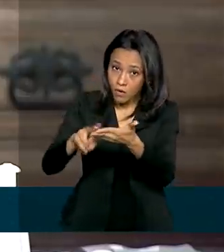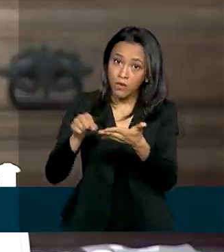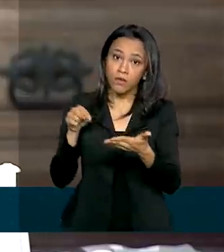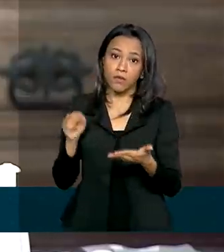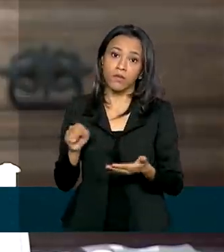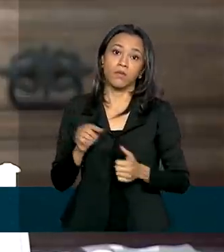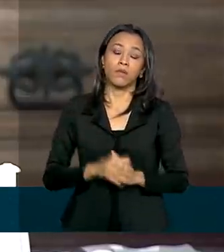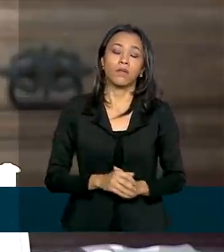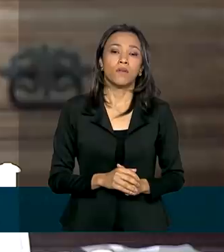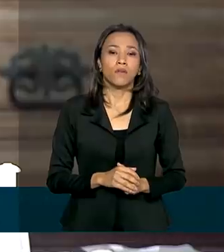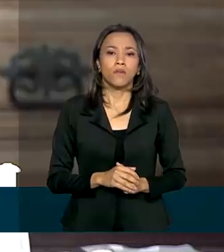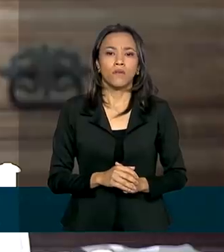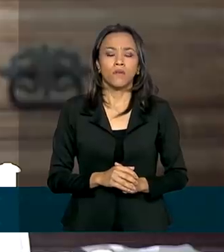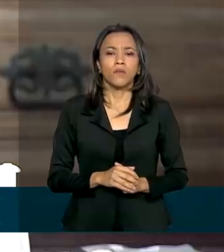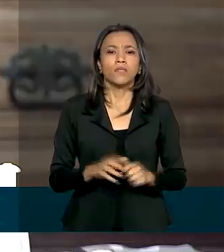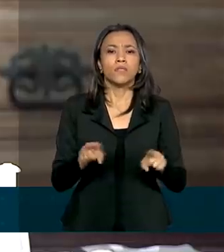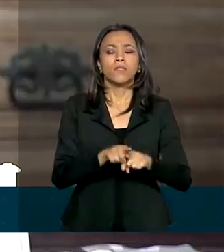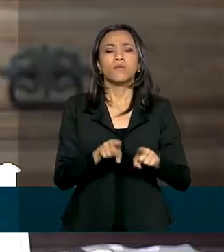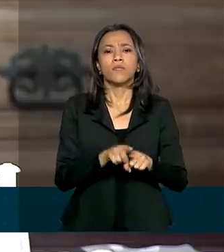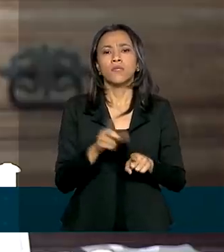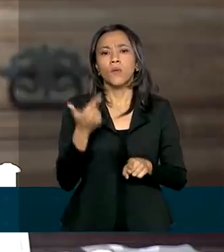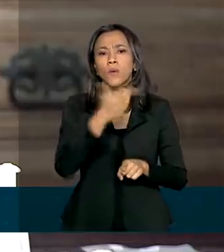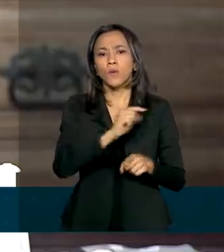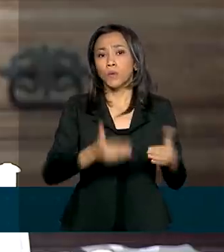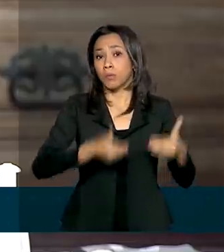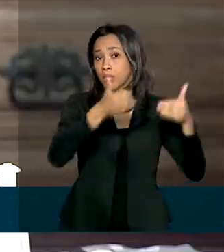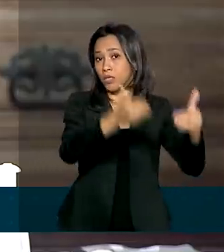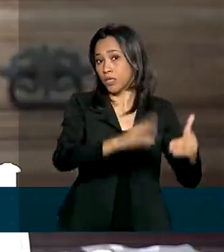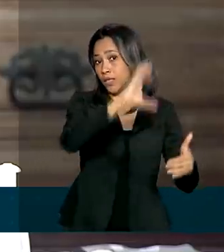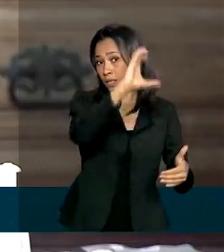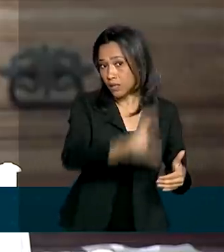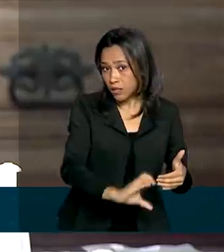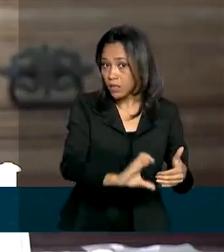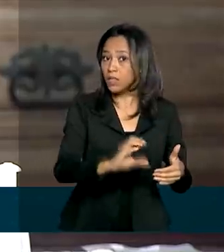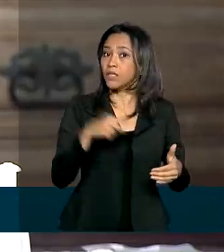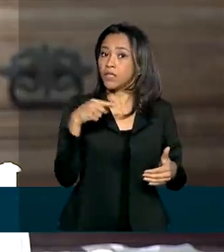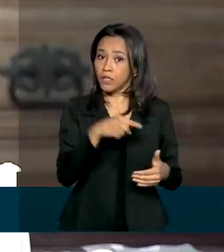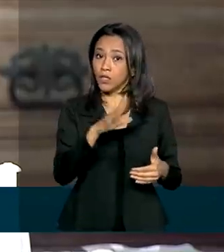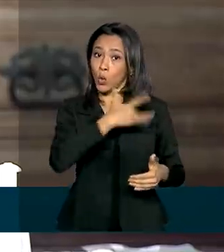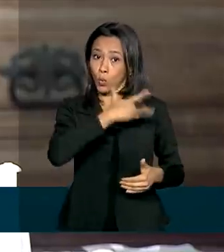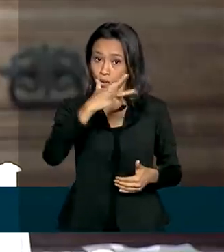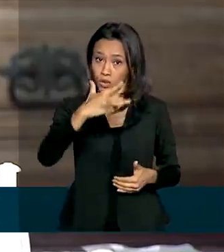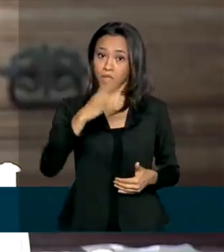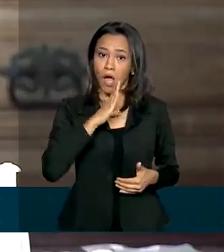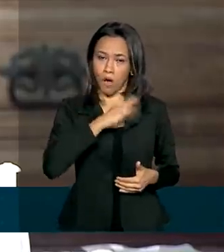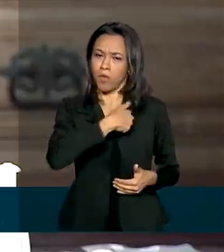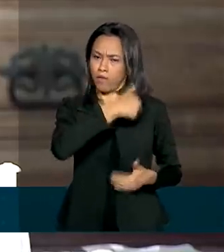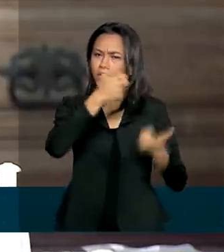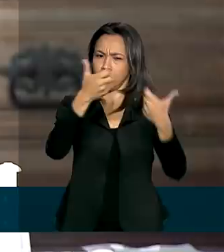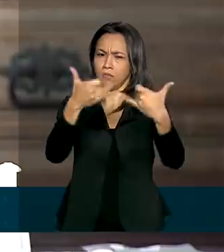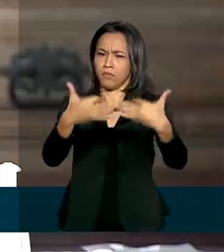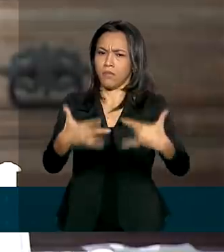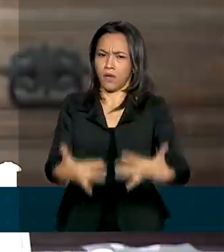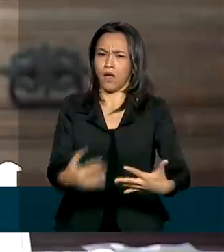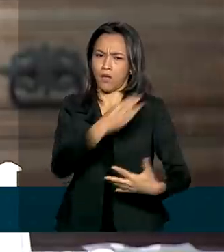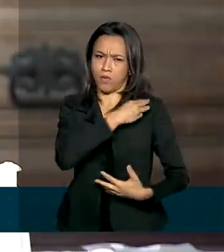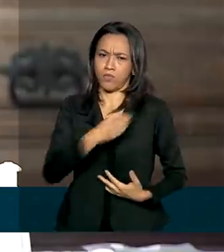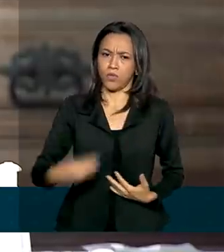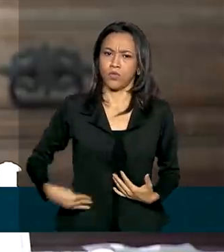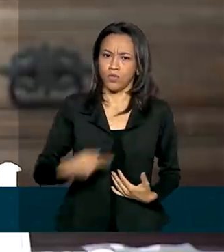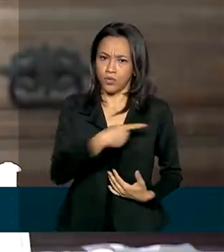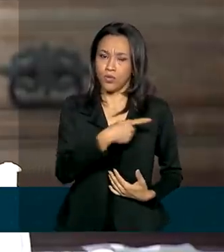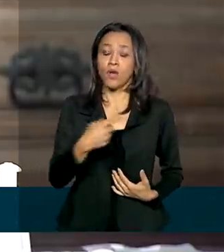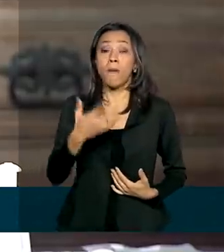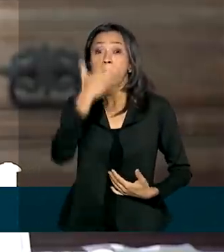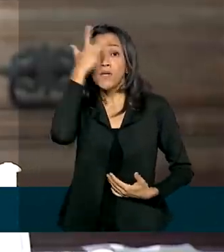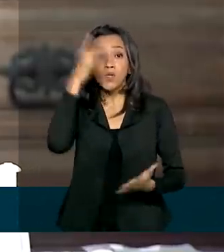algo com o Ministério da Cidadania, o Onyx poderia rapidamente falar sobre isso depois. Aquelas pessoas que estão sob